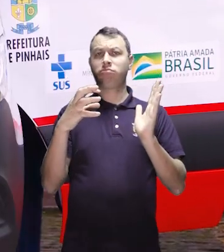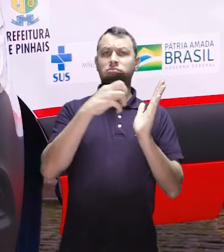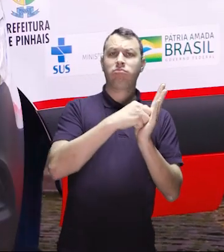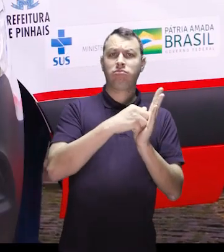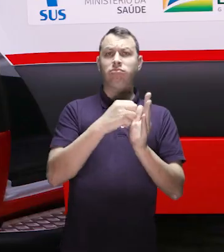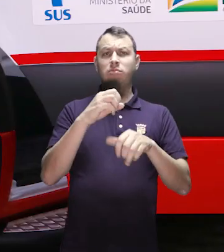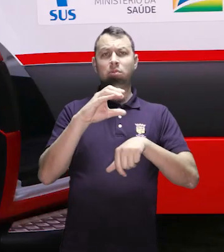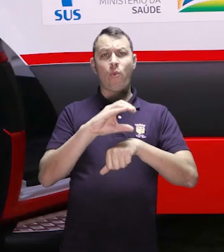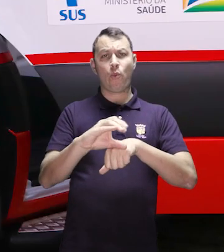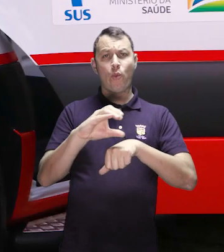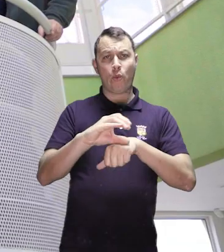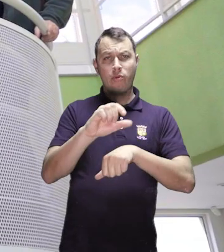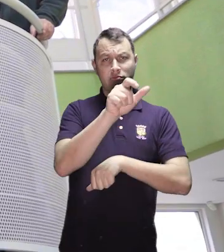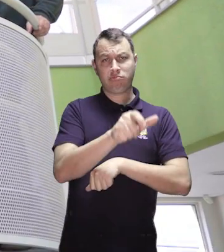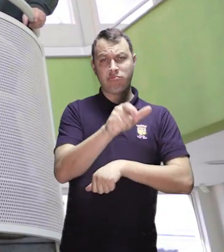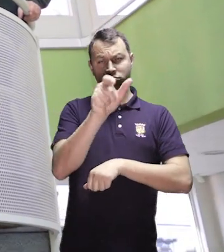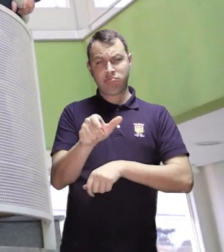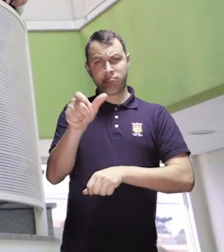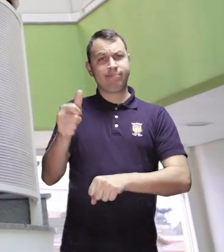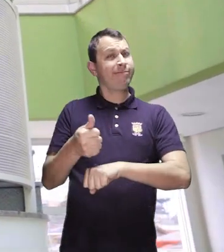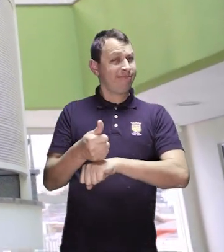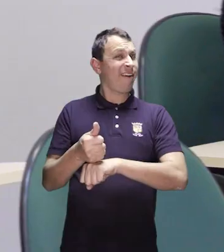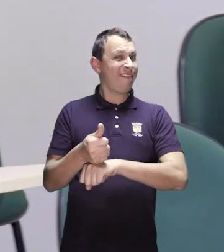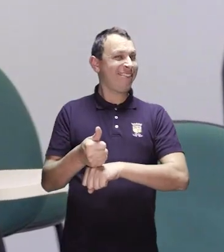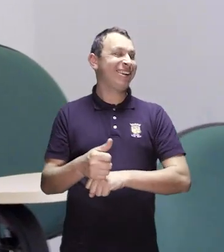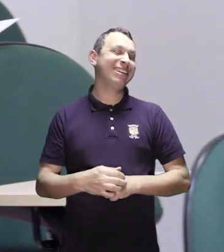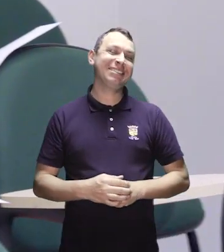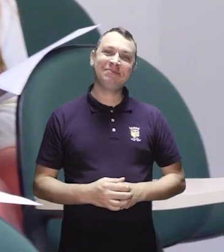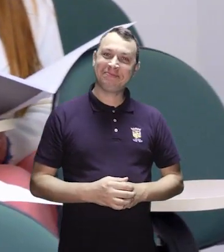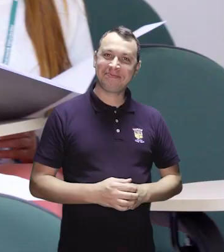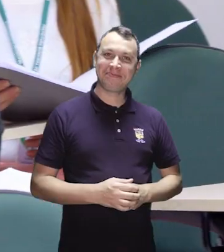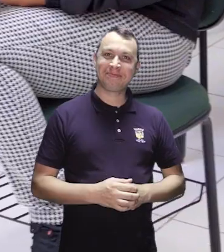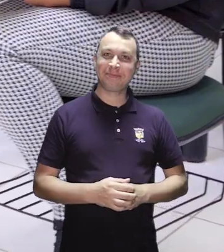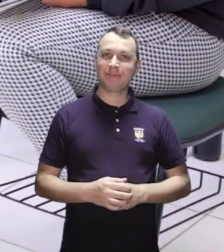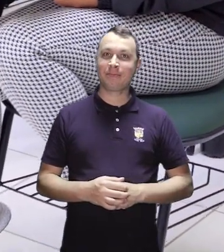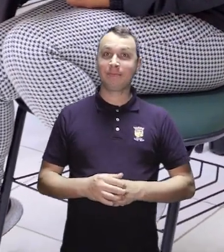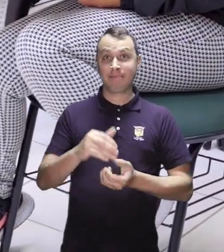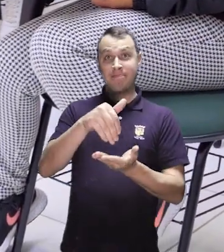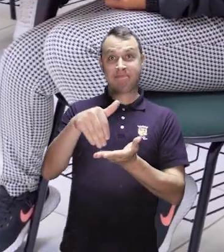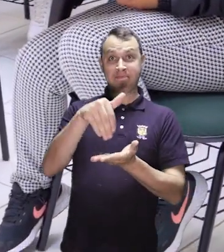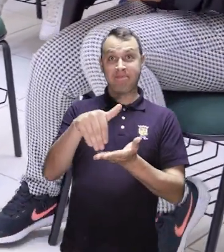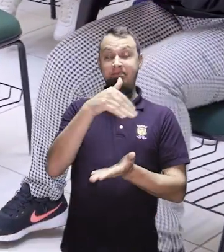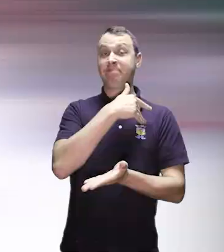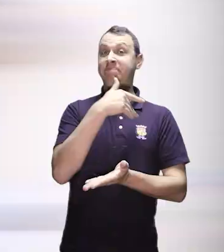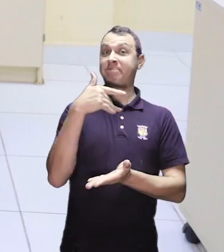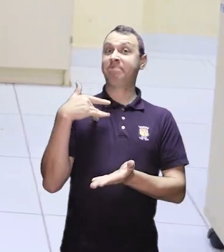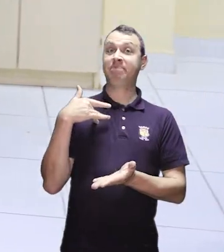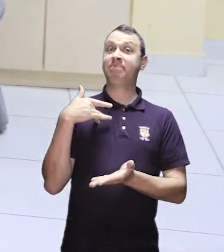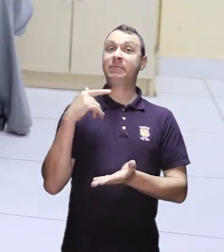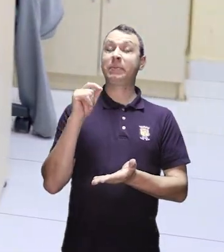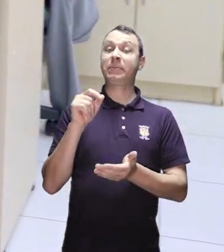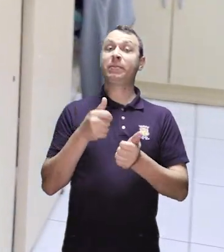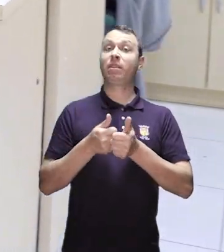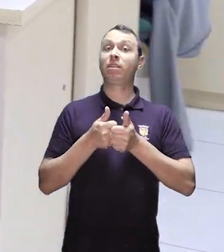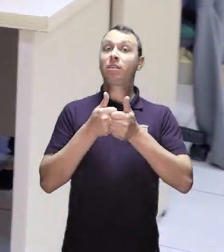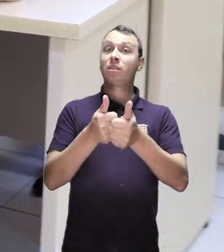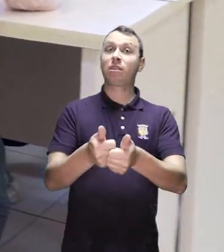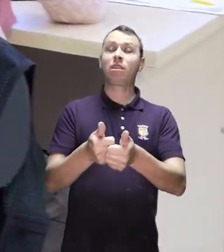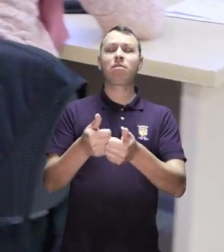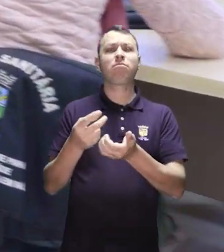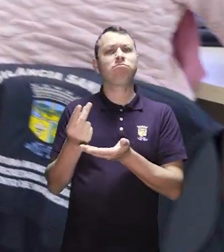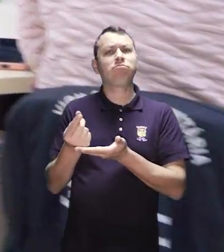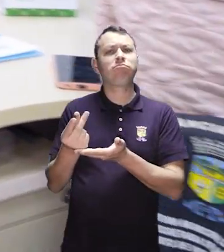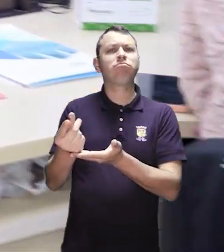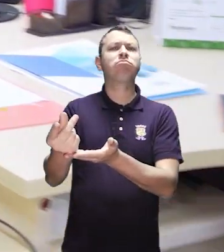ambulâncias e equipamentos, contratação e qualificação de novos profissionais. O trabalho da